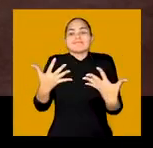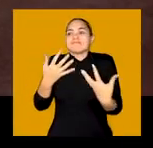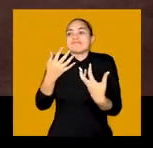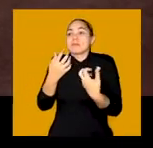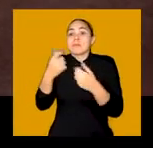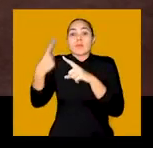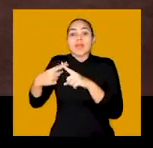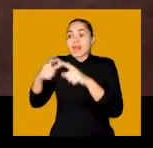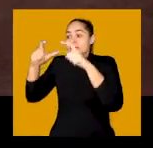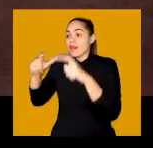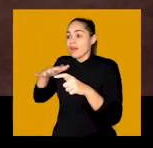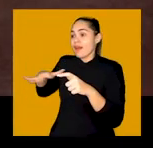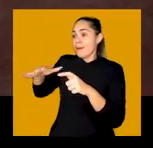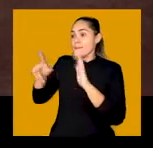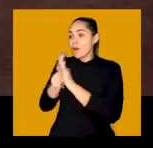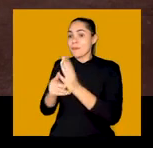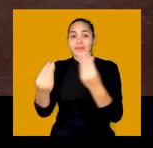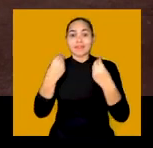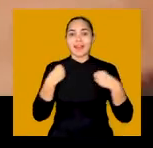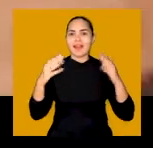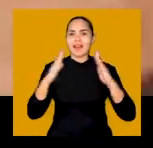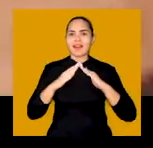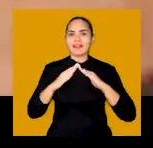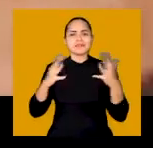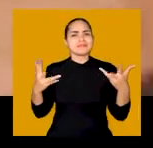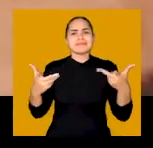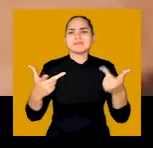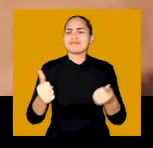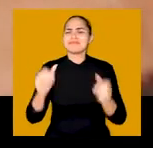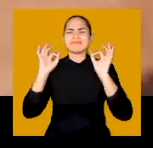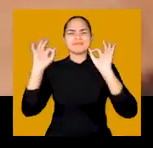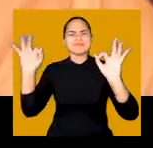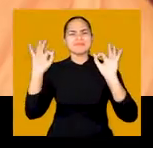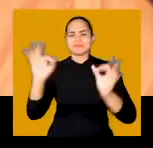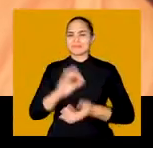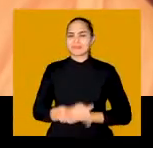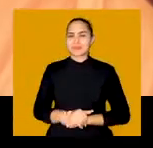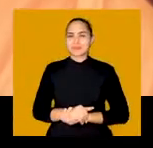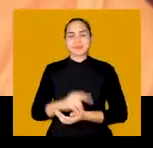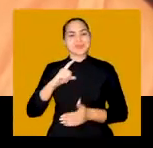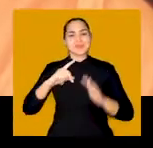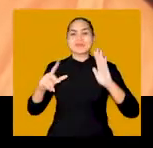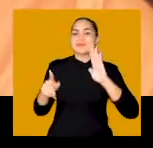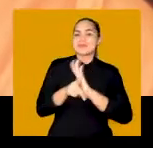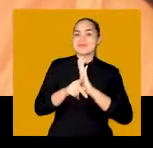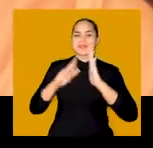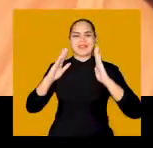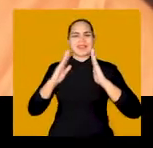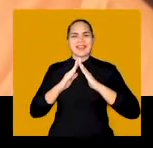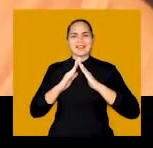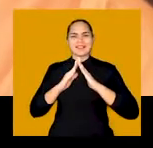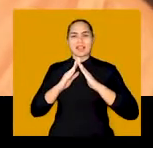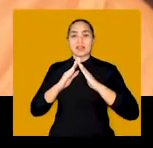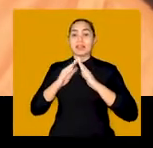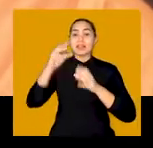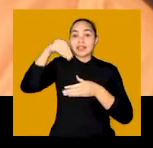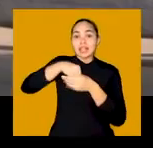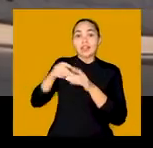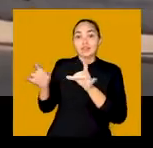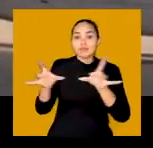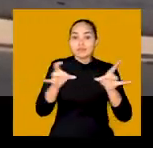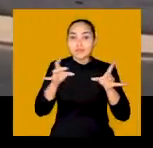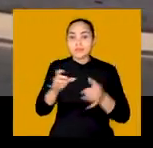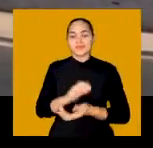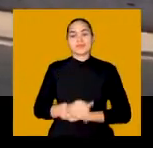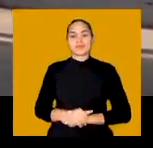a gente mora num canto desse e recebe uma casa dessa, é mesmo que está no céu, né? Agora tem o meu cantinho, tem a minha casa, meu comércio.